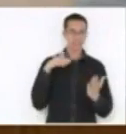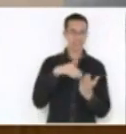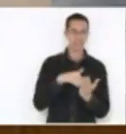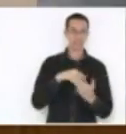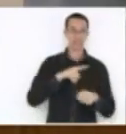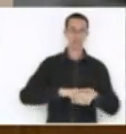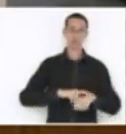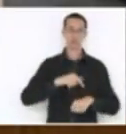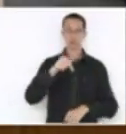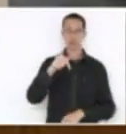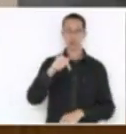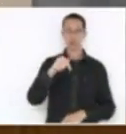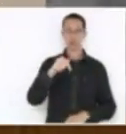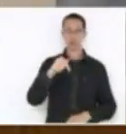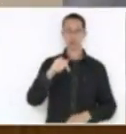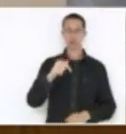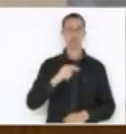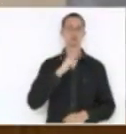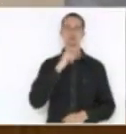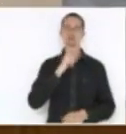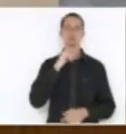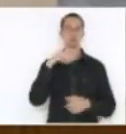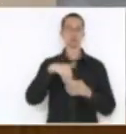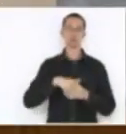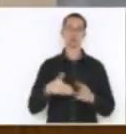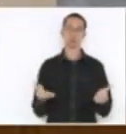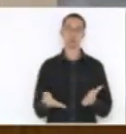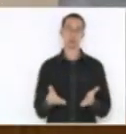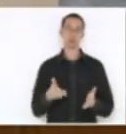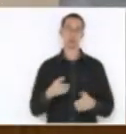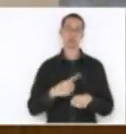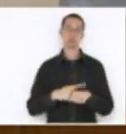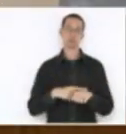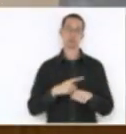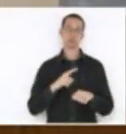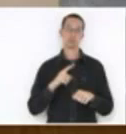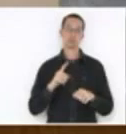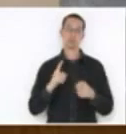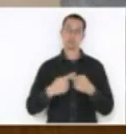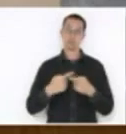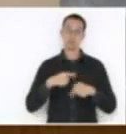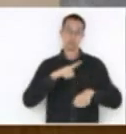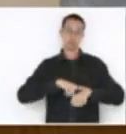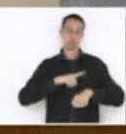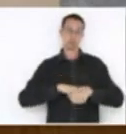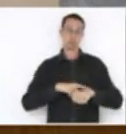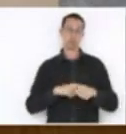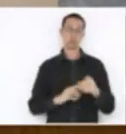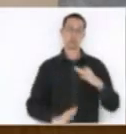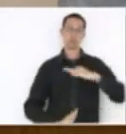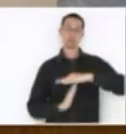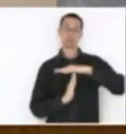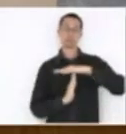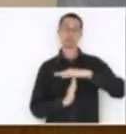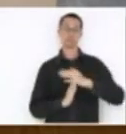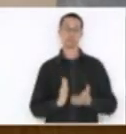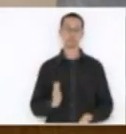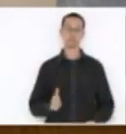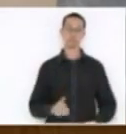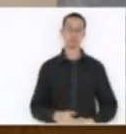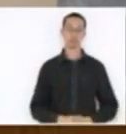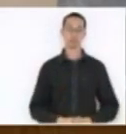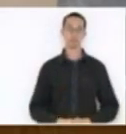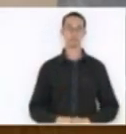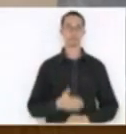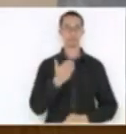horas, não será votado hoje por uma questão regimental. Então, peço, V. Exª, para nos dar celeridade e concedo a palavra